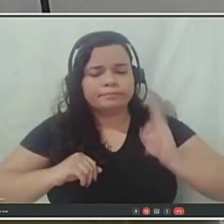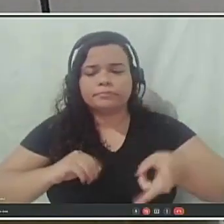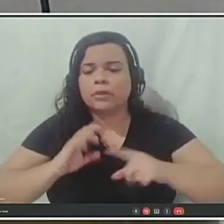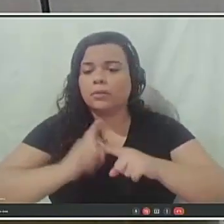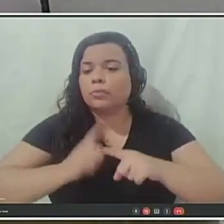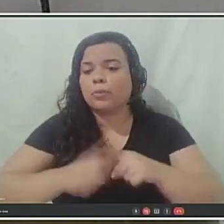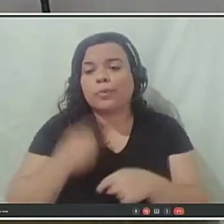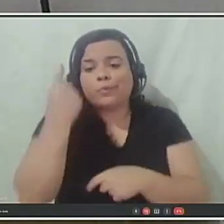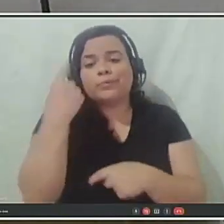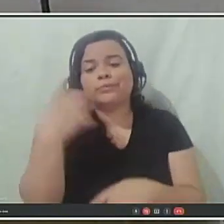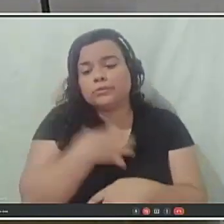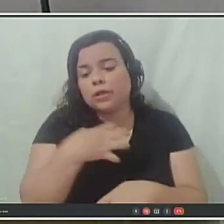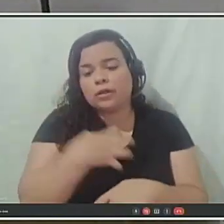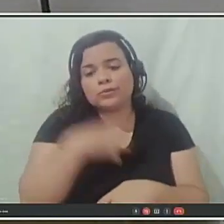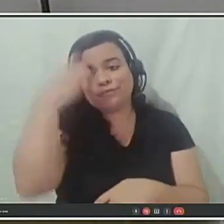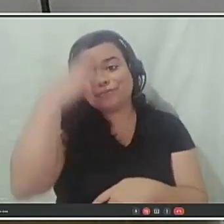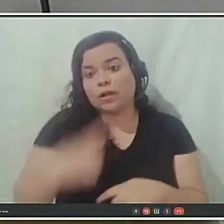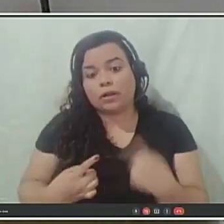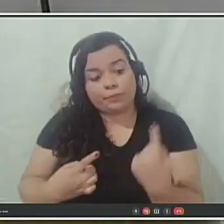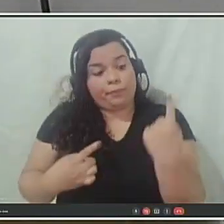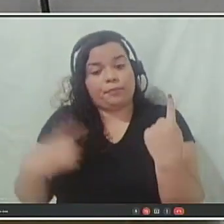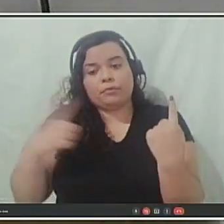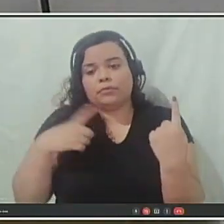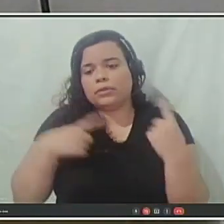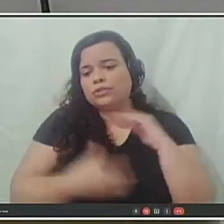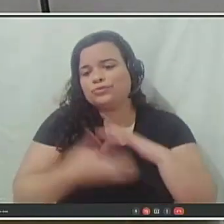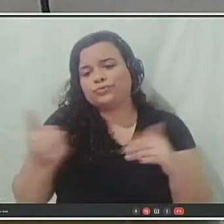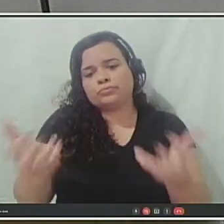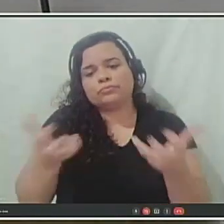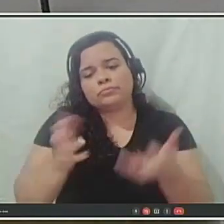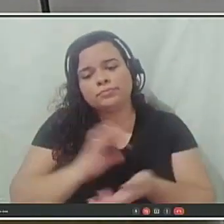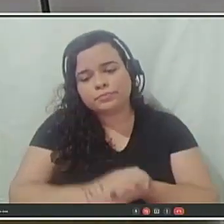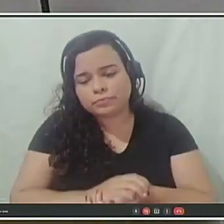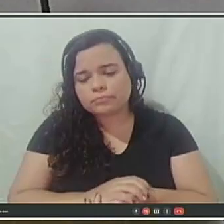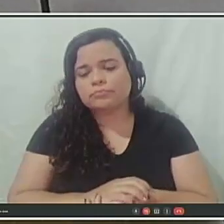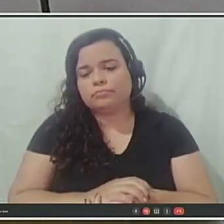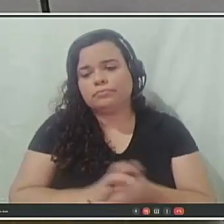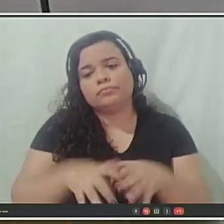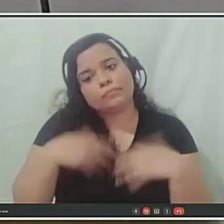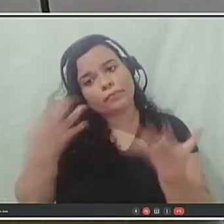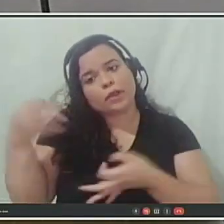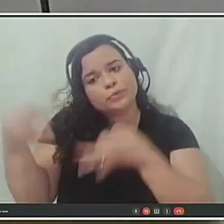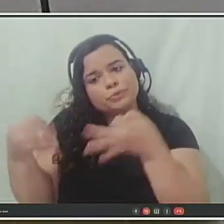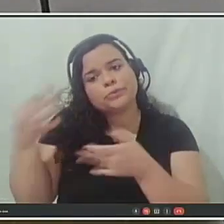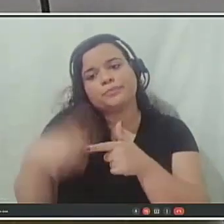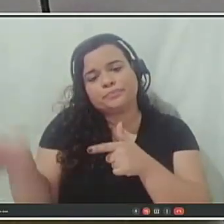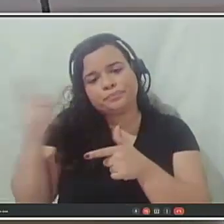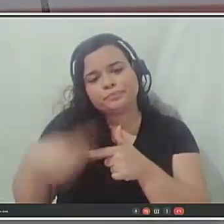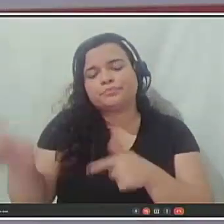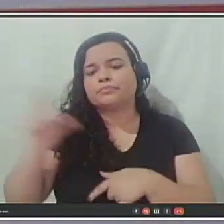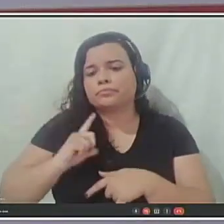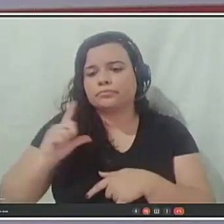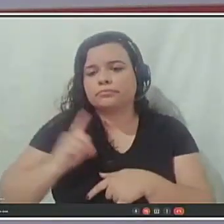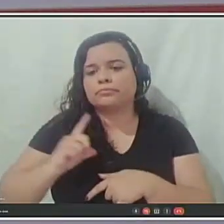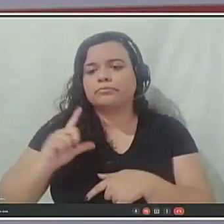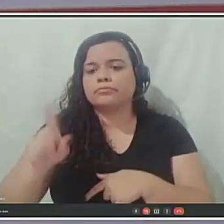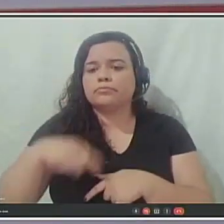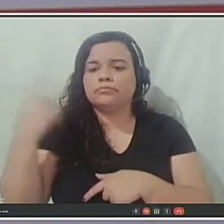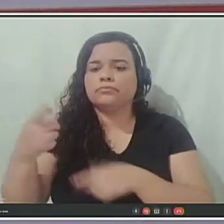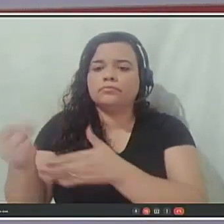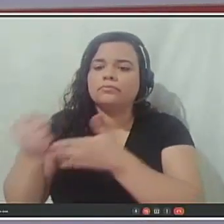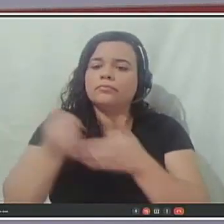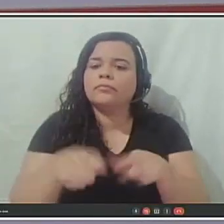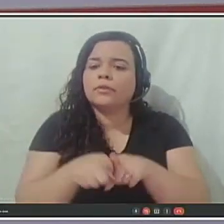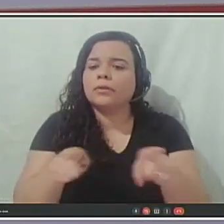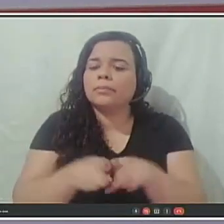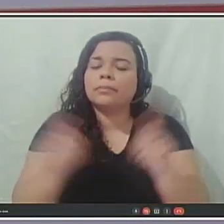o único direito que nós temos é esse. E aí, judicialmente, o que couber? Criar um dispositivo trazendo a possibilidade para os servidores